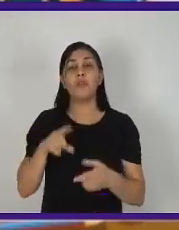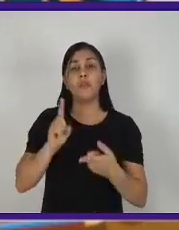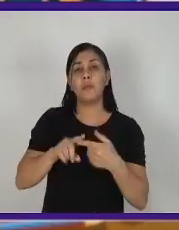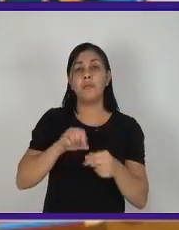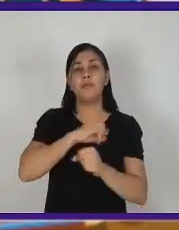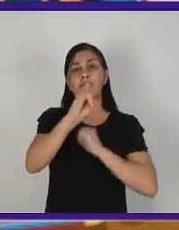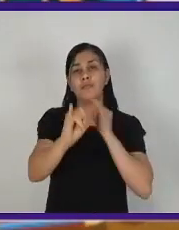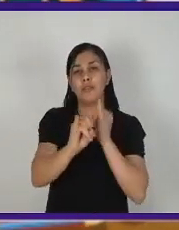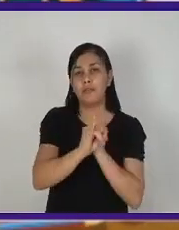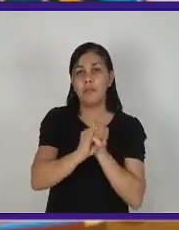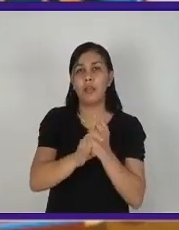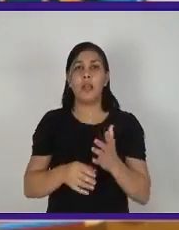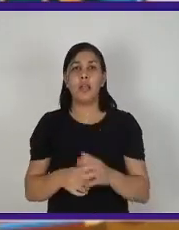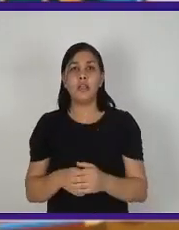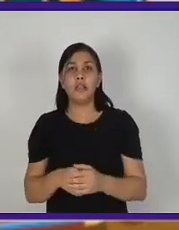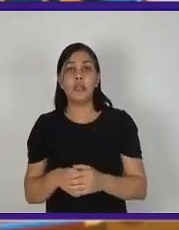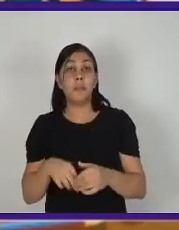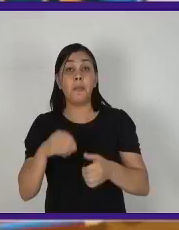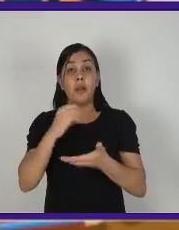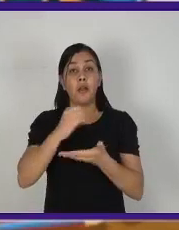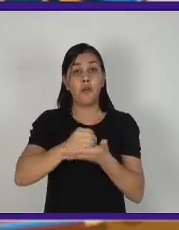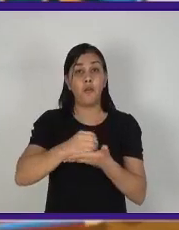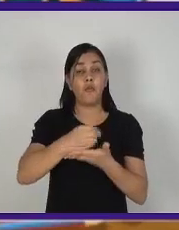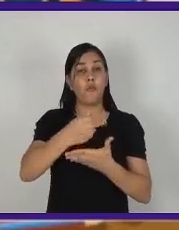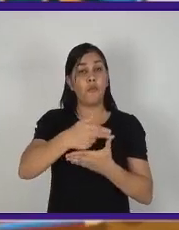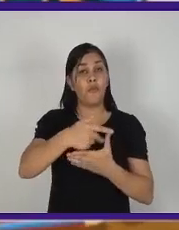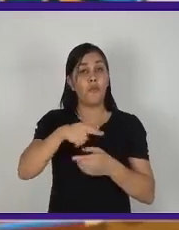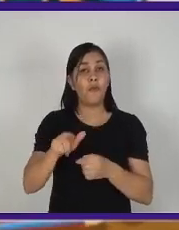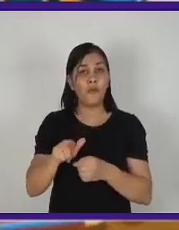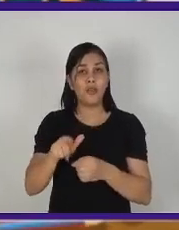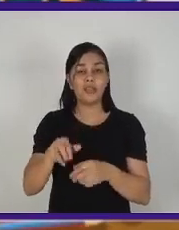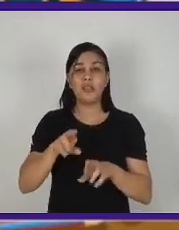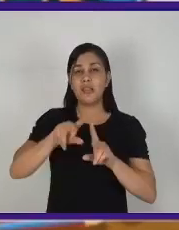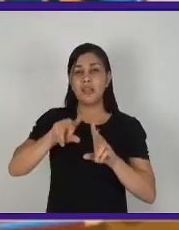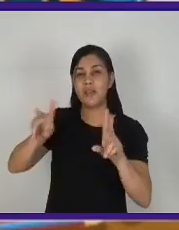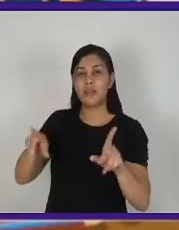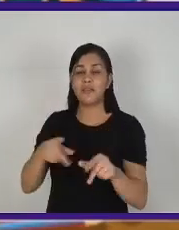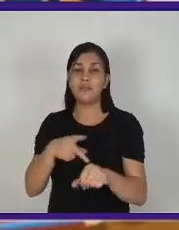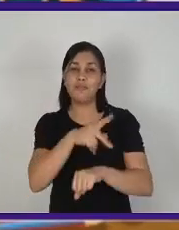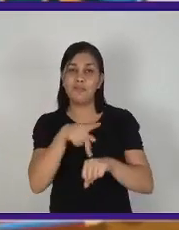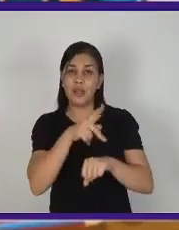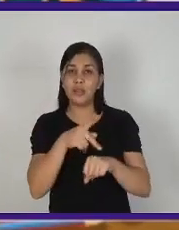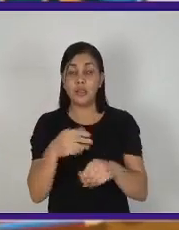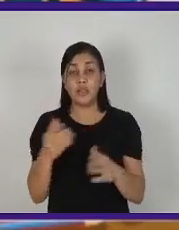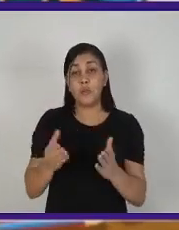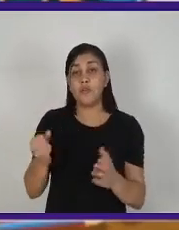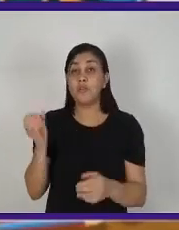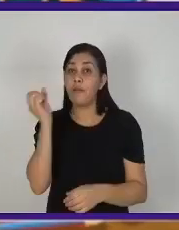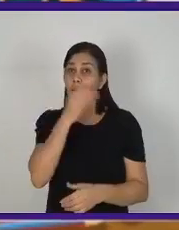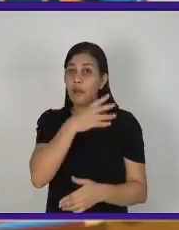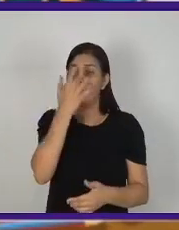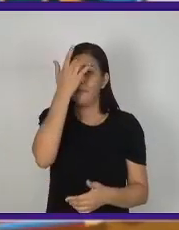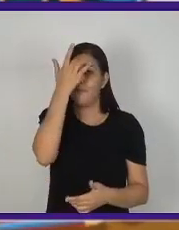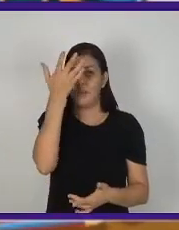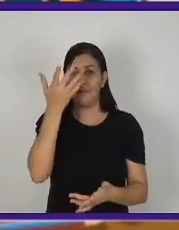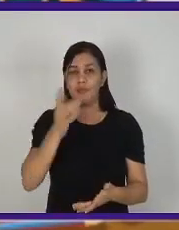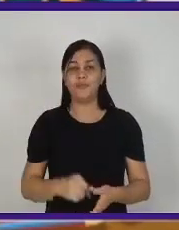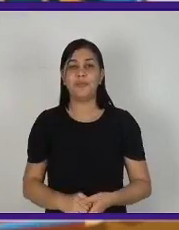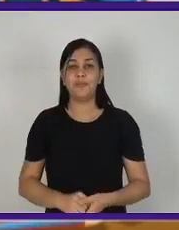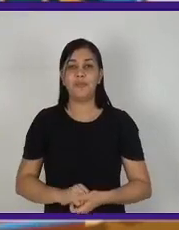a gente pode fazer para ONGs de outros países. Então, isso acontece de maneira mais rápida e mais fácil, né?